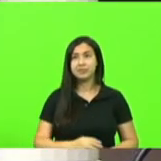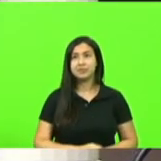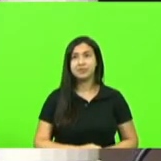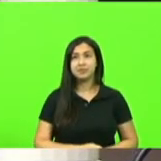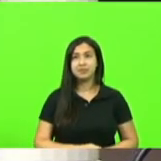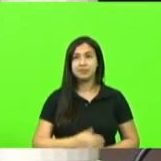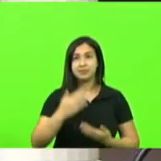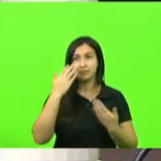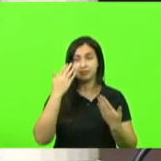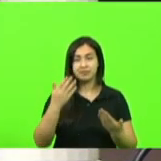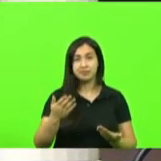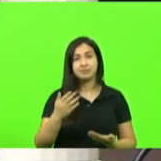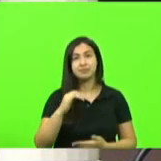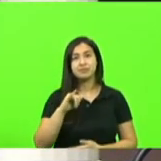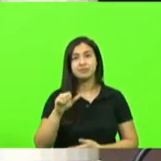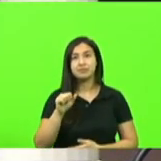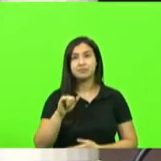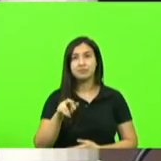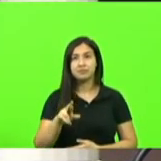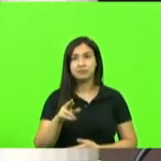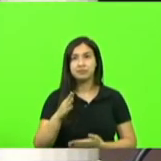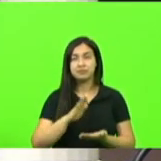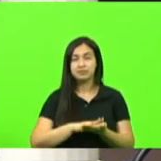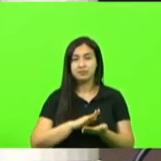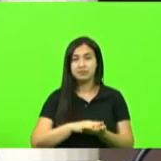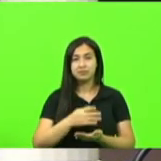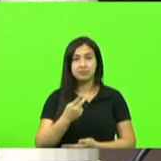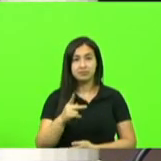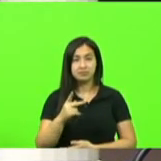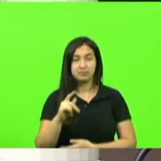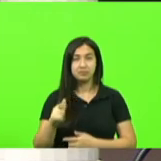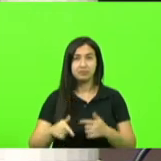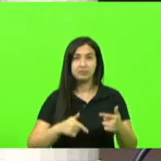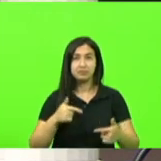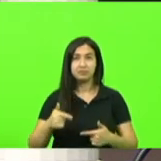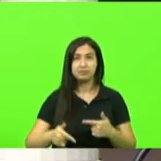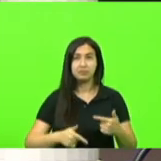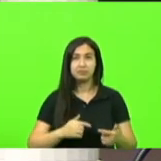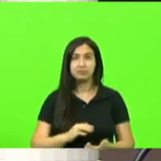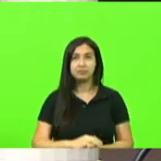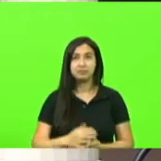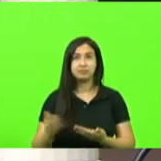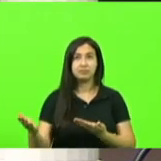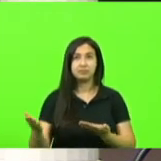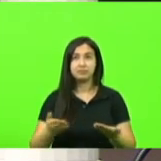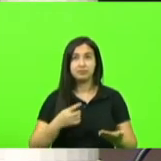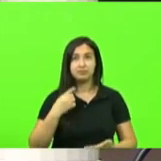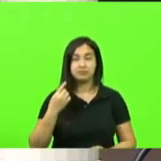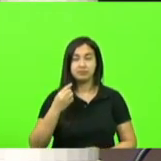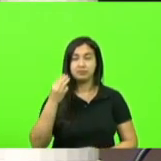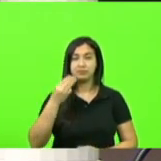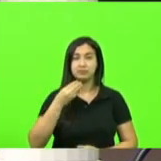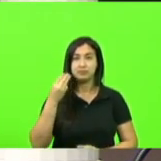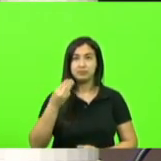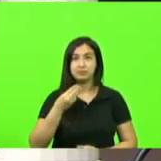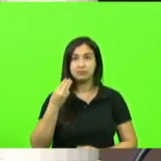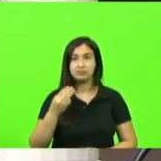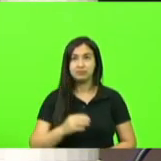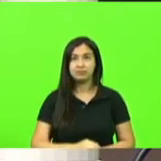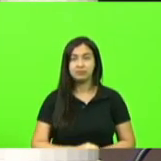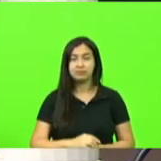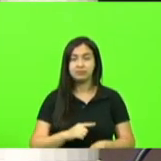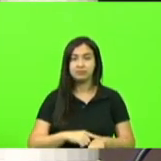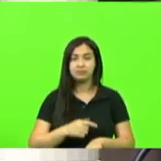deputado Jair Mioto parabéns pelo seu trabalho com a palavra agora o deputado Marços Machado por um tempo de até